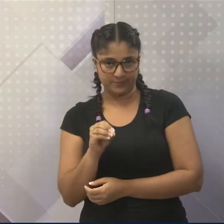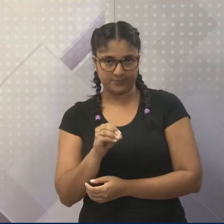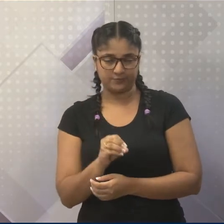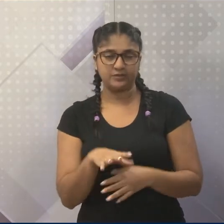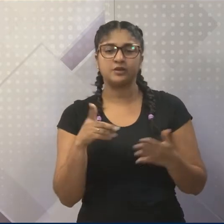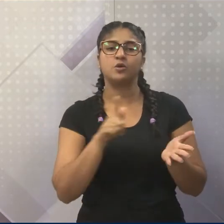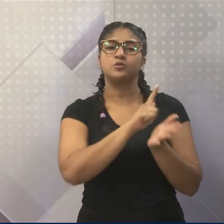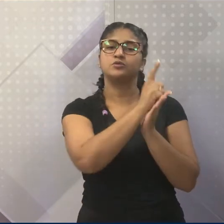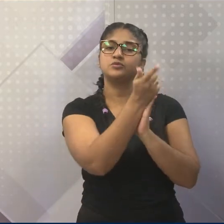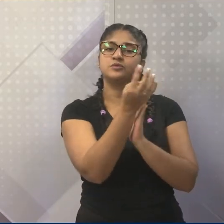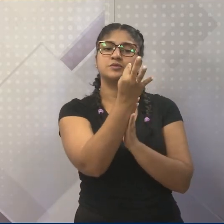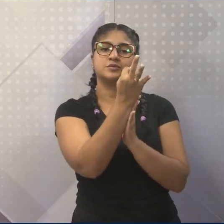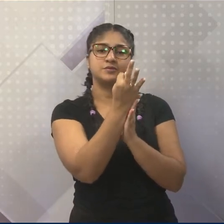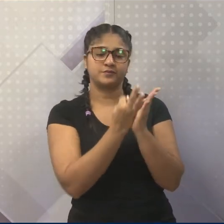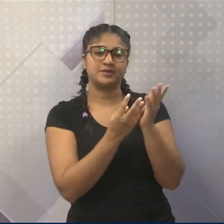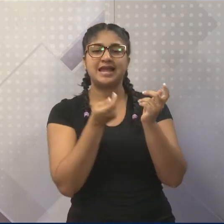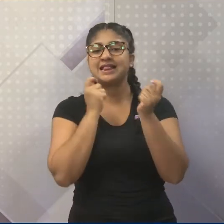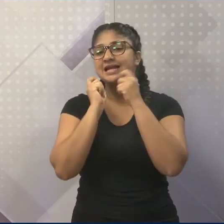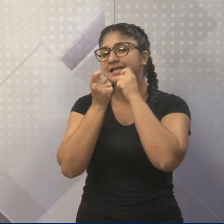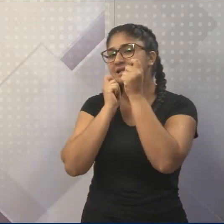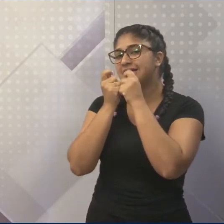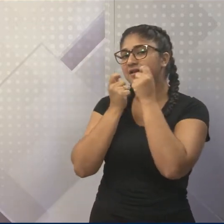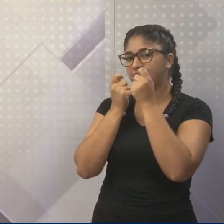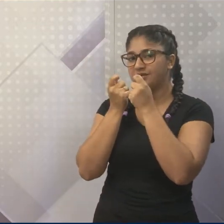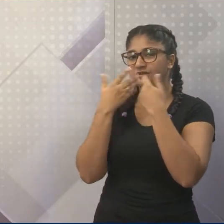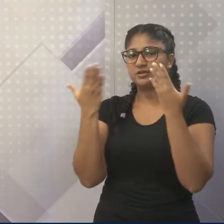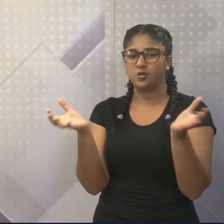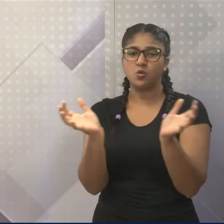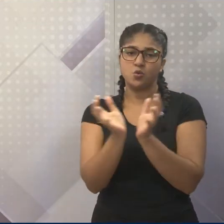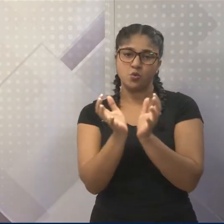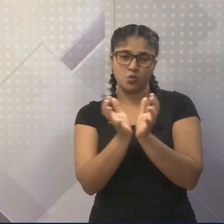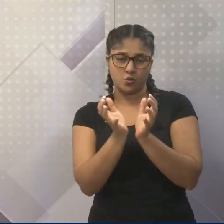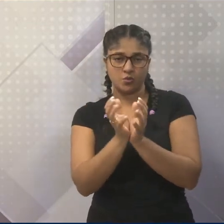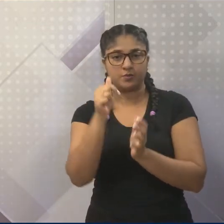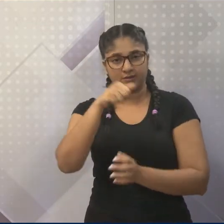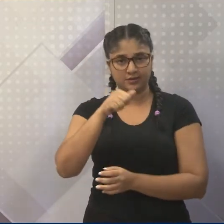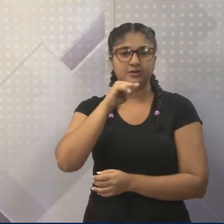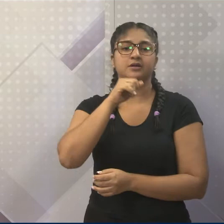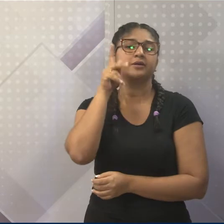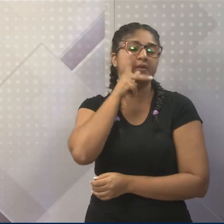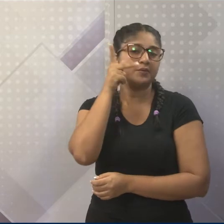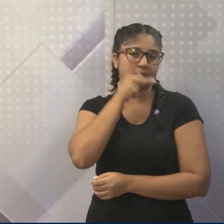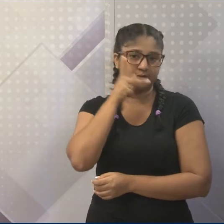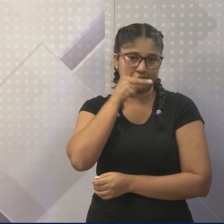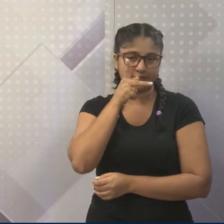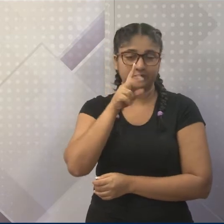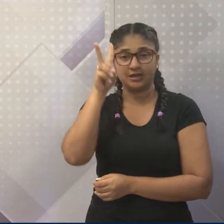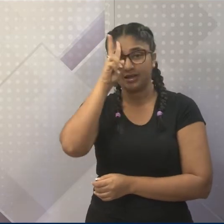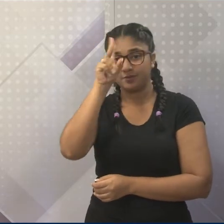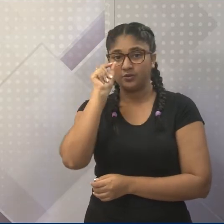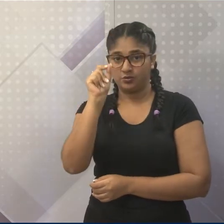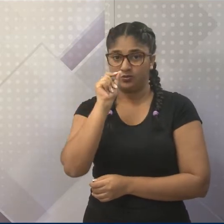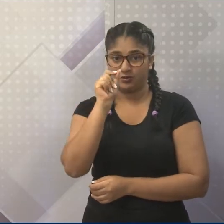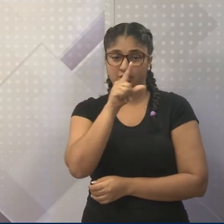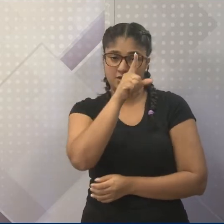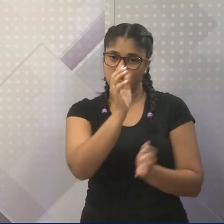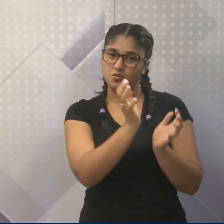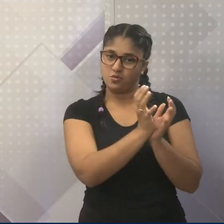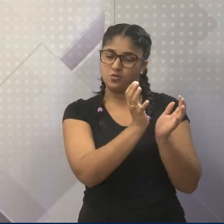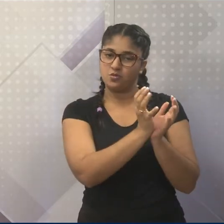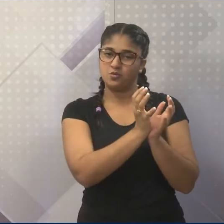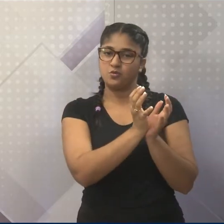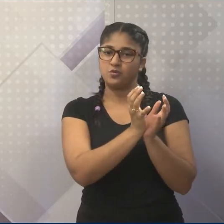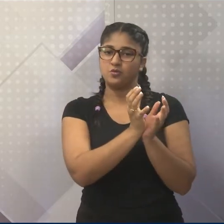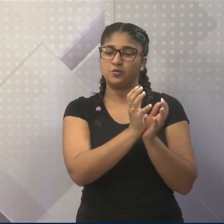Gênero textual, entrevista esportiva. Mais uma equipe da Paraíba, João Pessoa, o Auto Esporte. Lembrando que o Auto Esporte Clube é